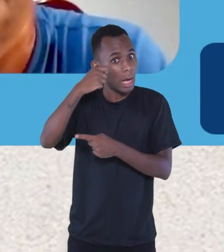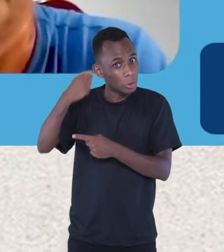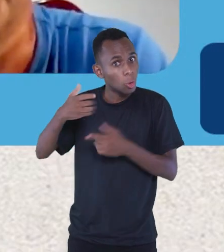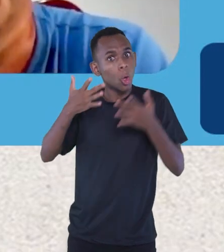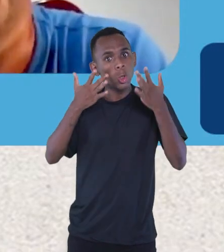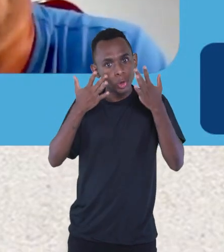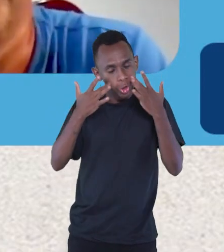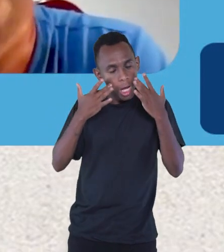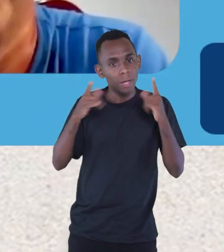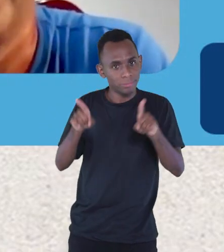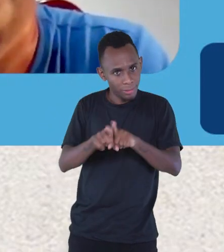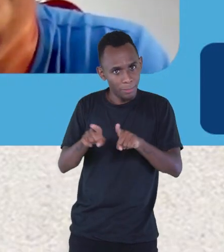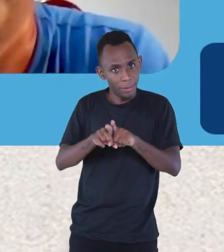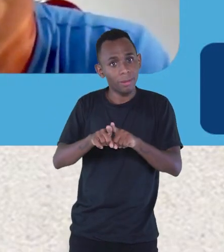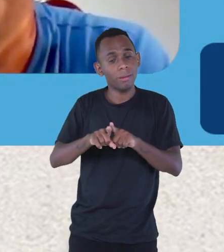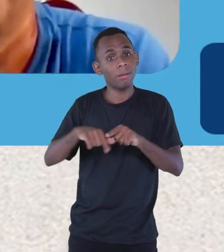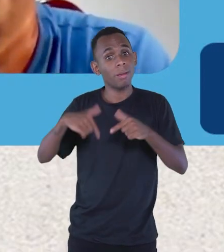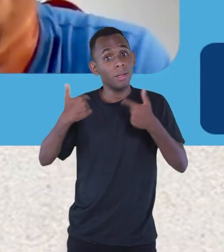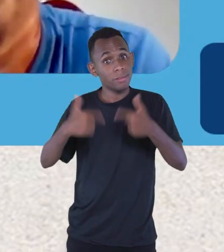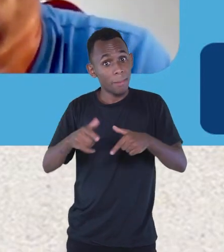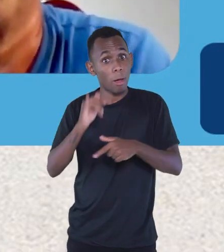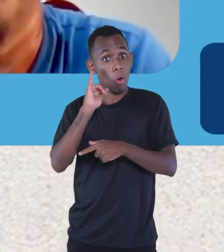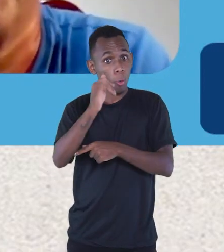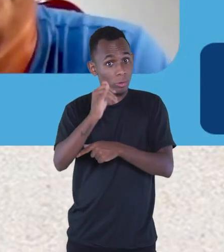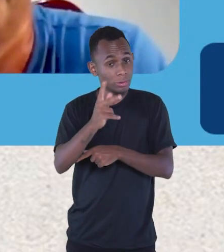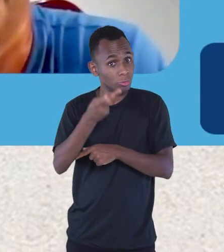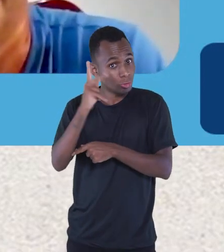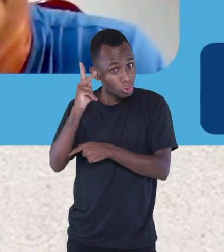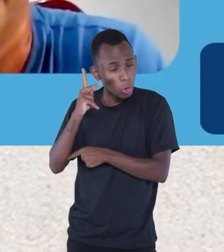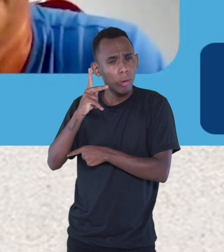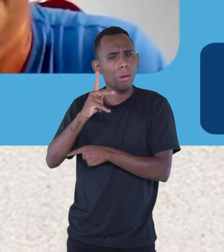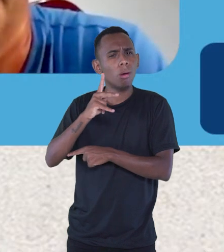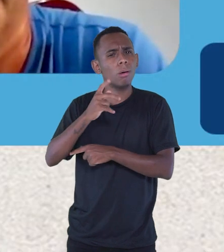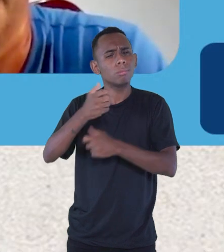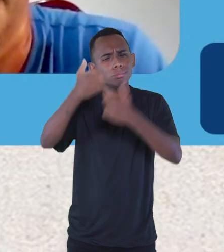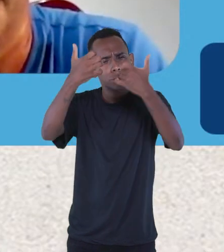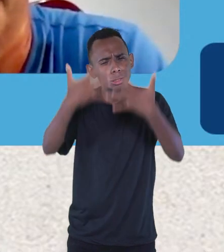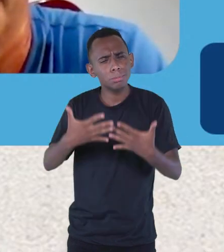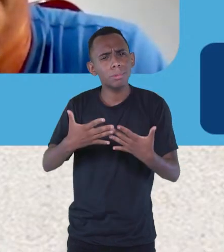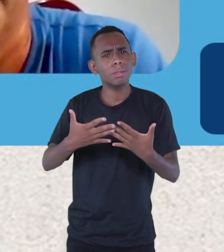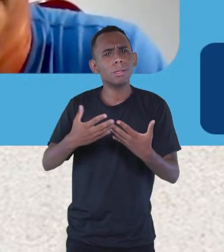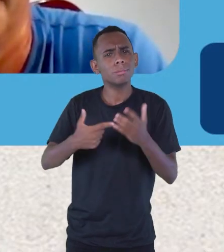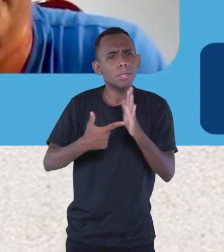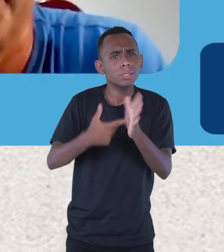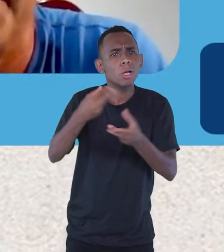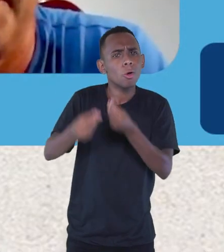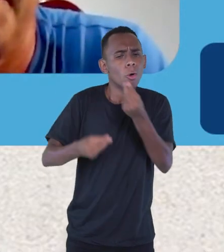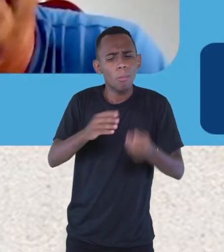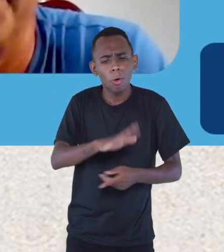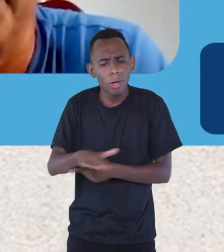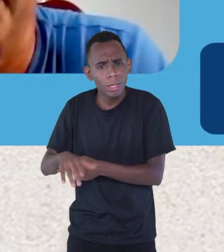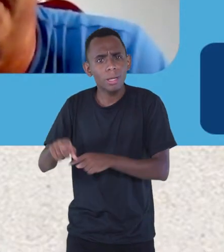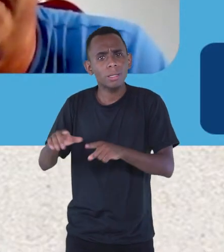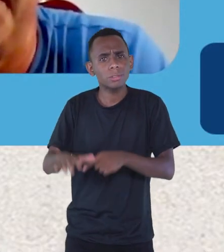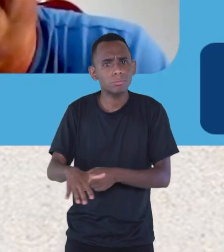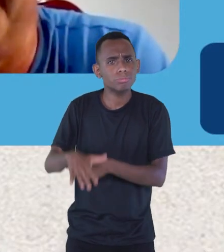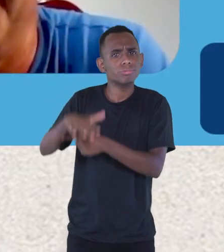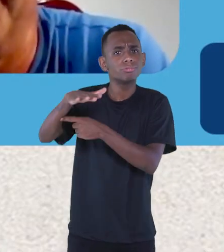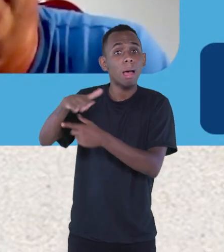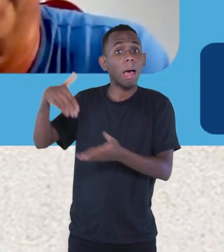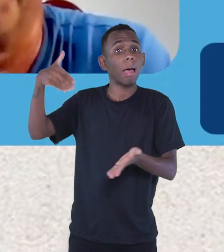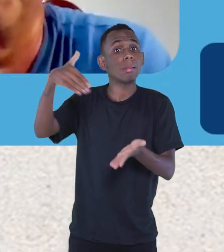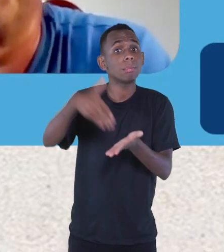teatro, trabalha com contação de histórias. Conta um pouco aí da sua infância e da sua história até chegar aí